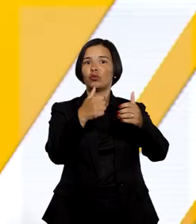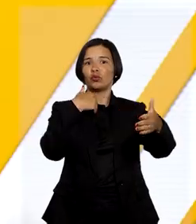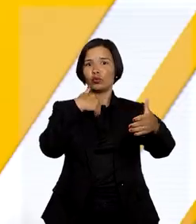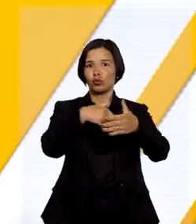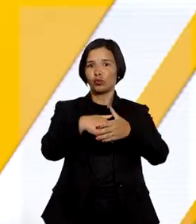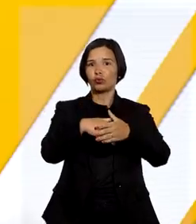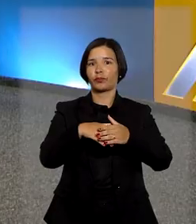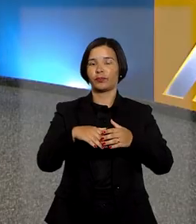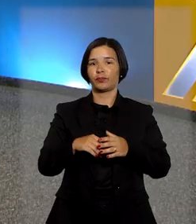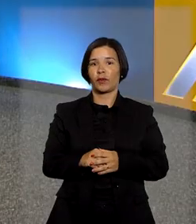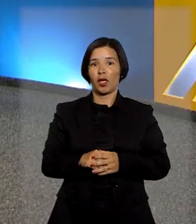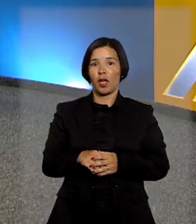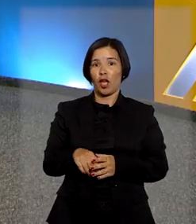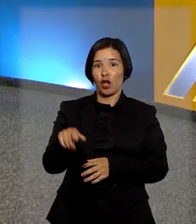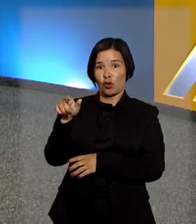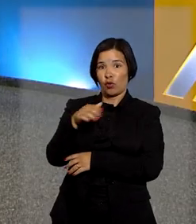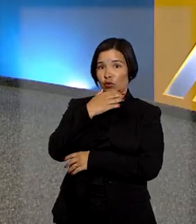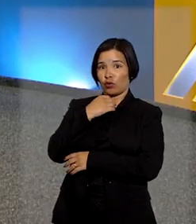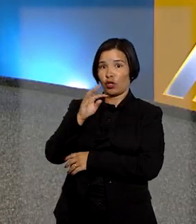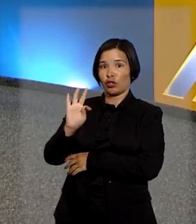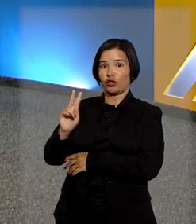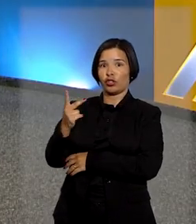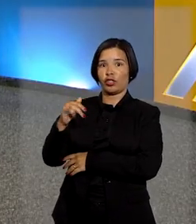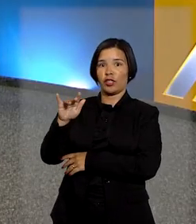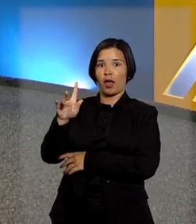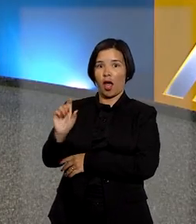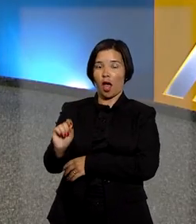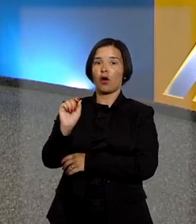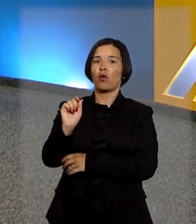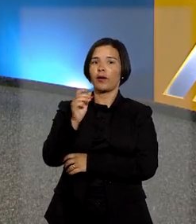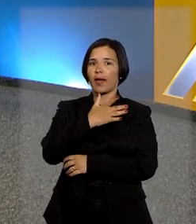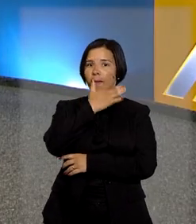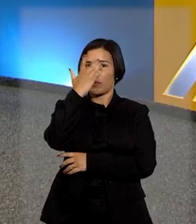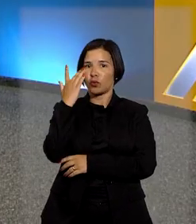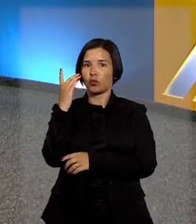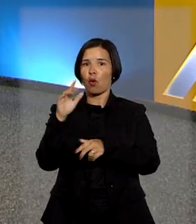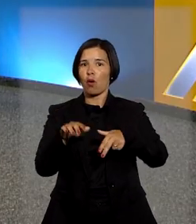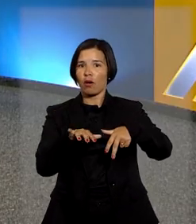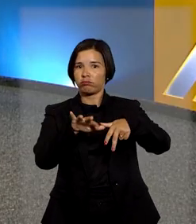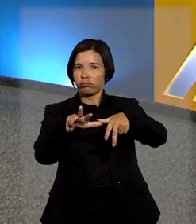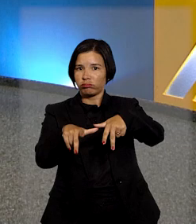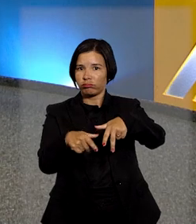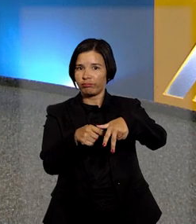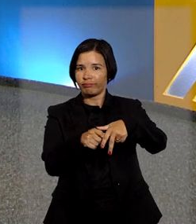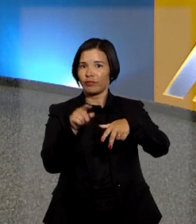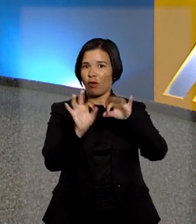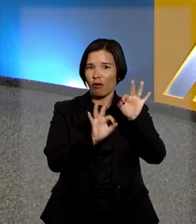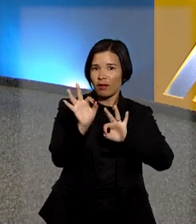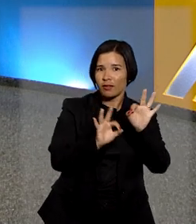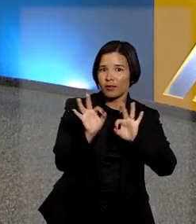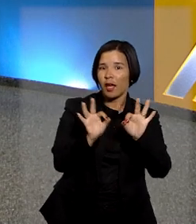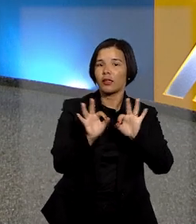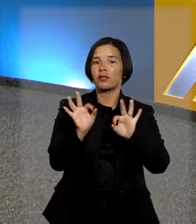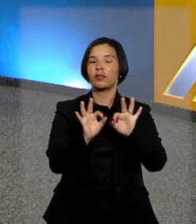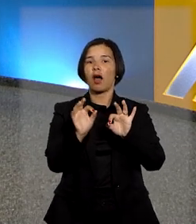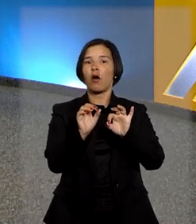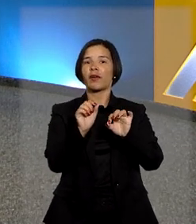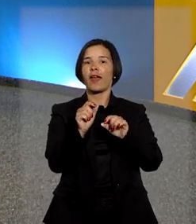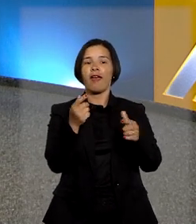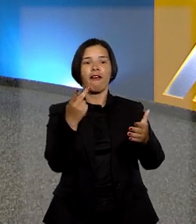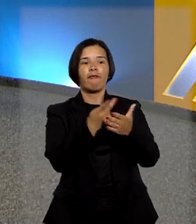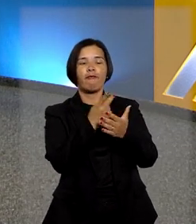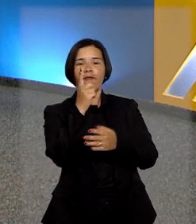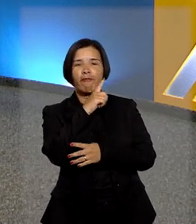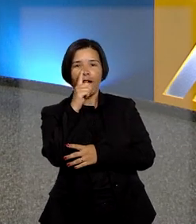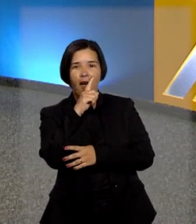futebol. Tiago Chambó Yamamoto seria um dos financiadores de suposta organização que